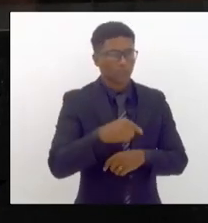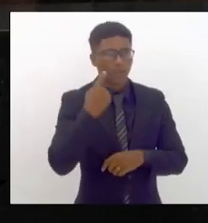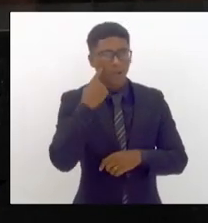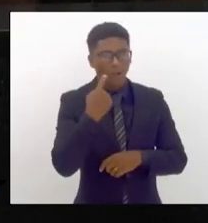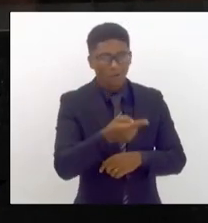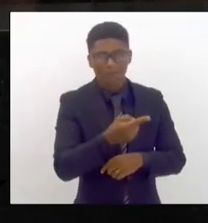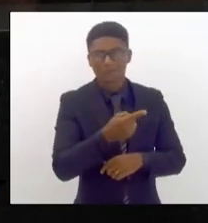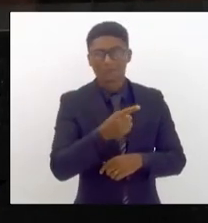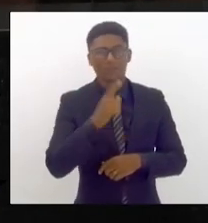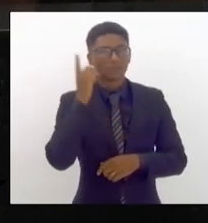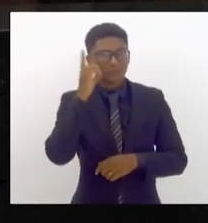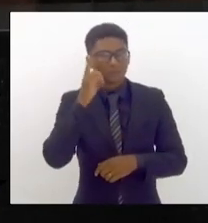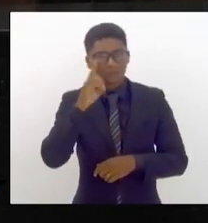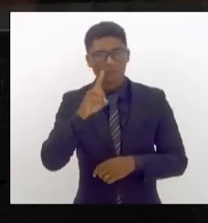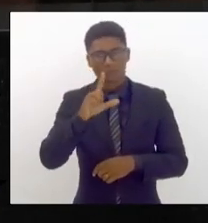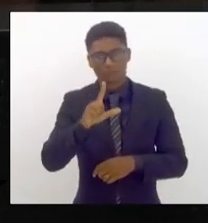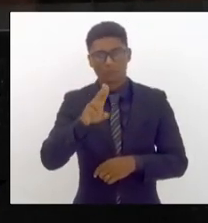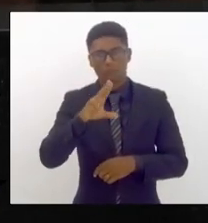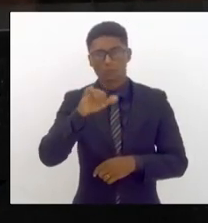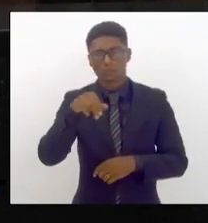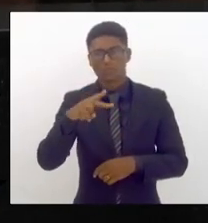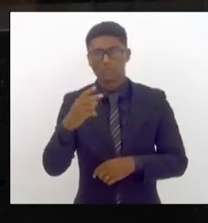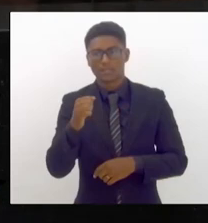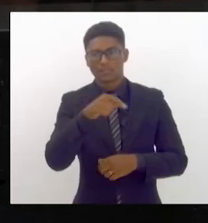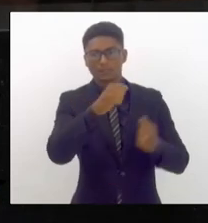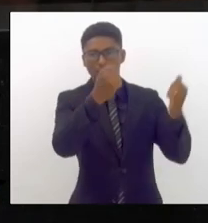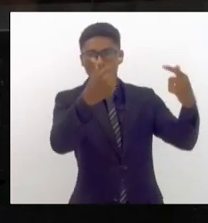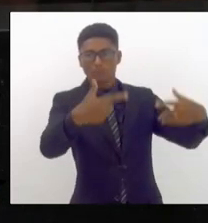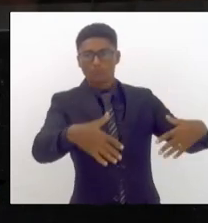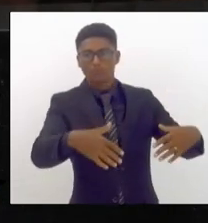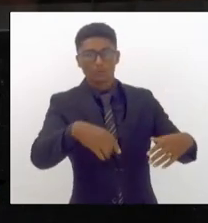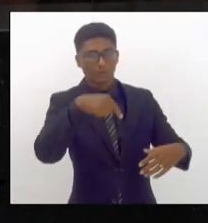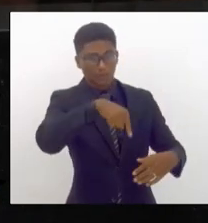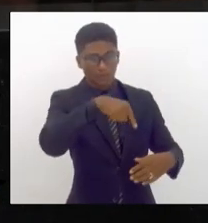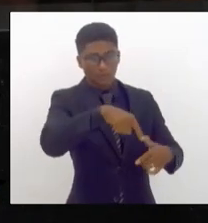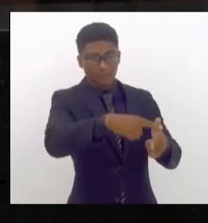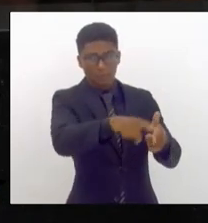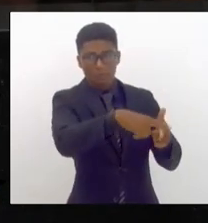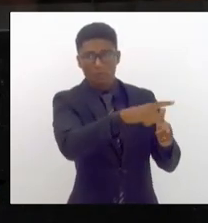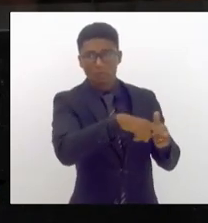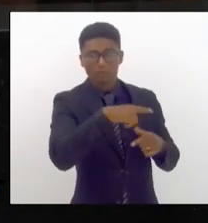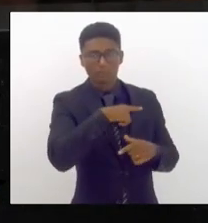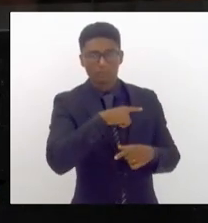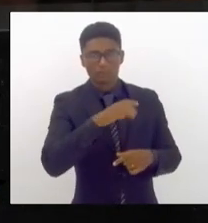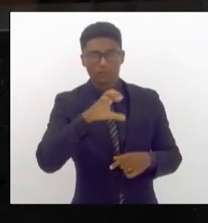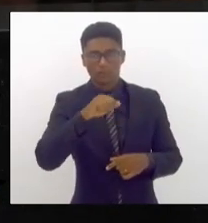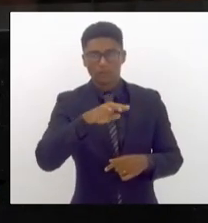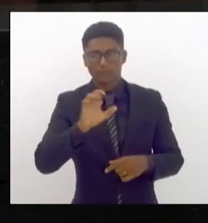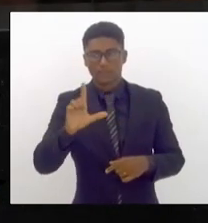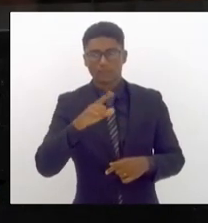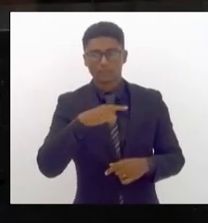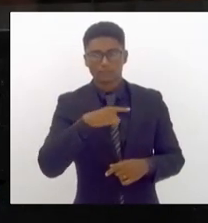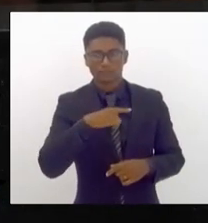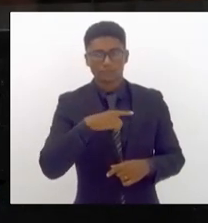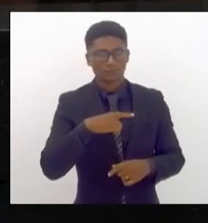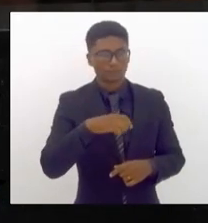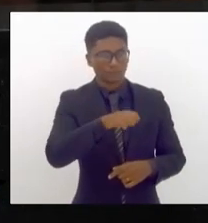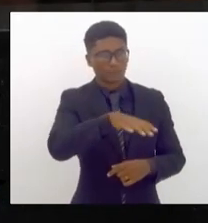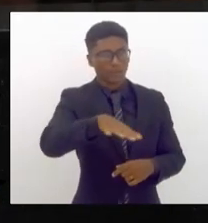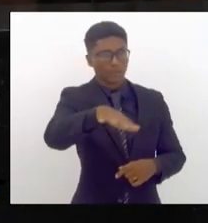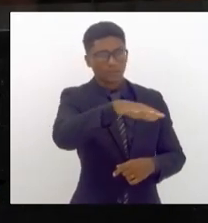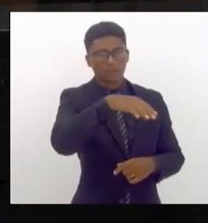falar sobre a questão dos canais dos problemas aqui dos canais da região